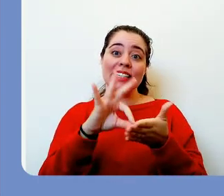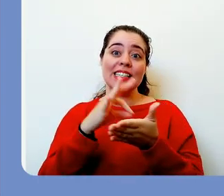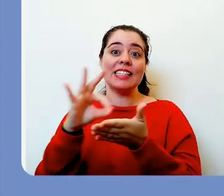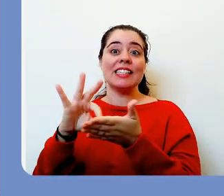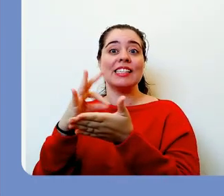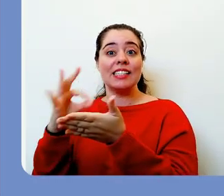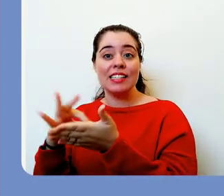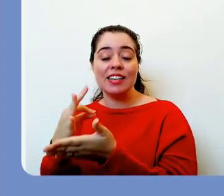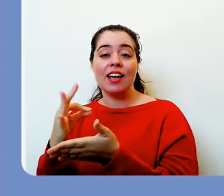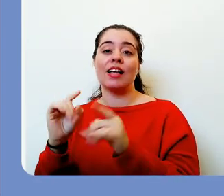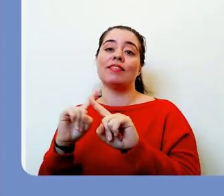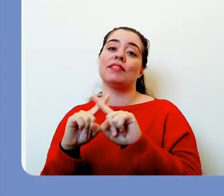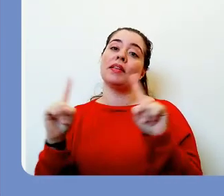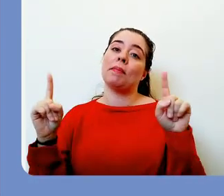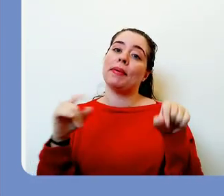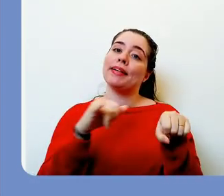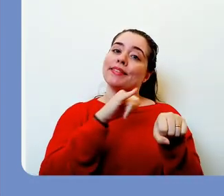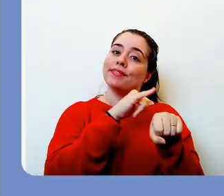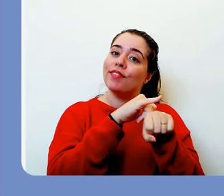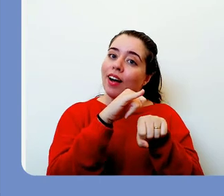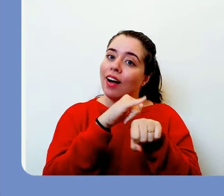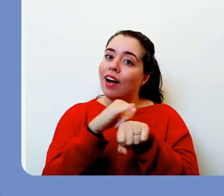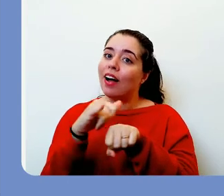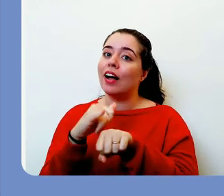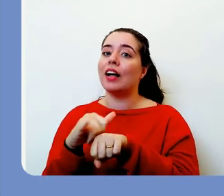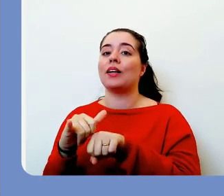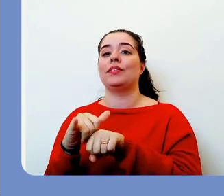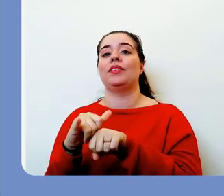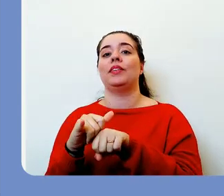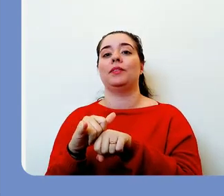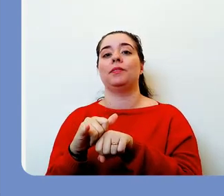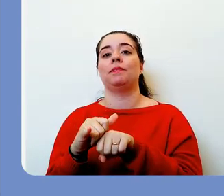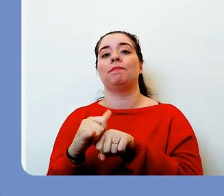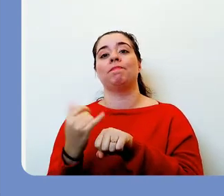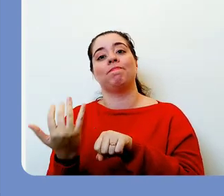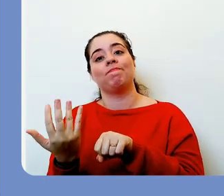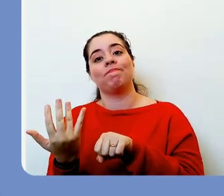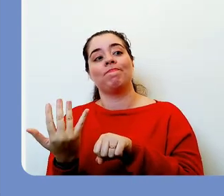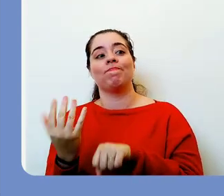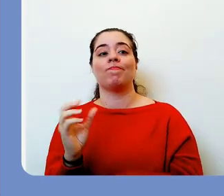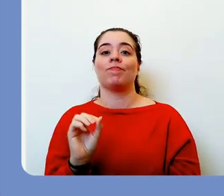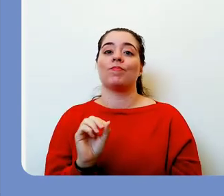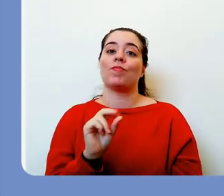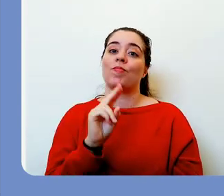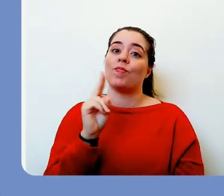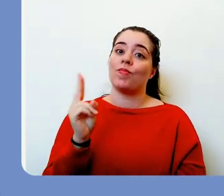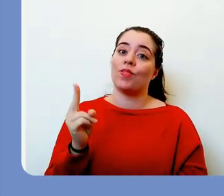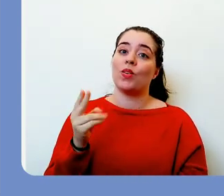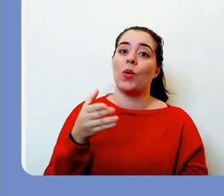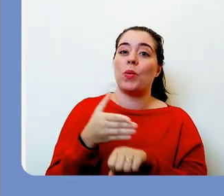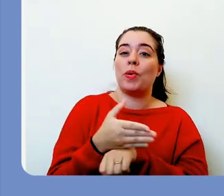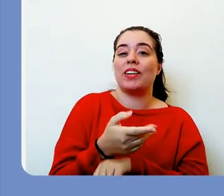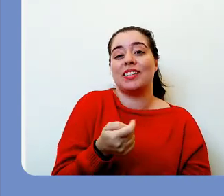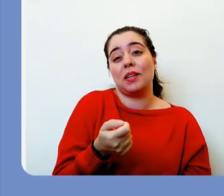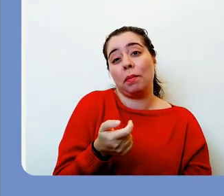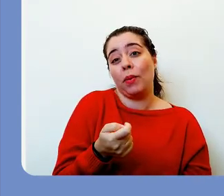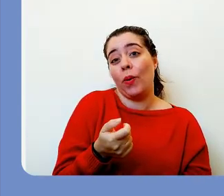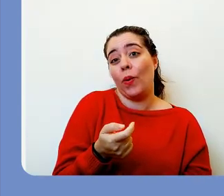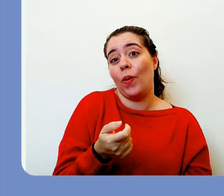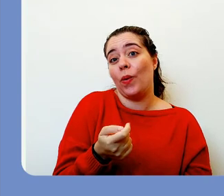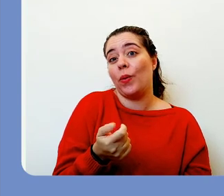importação pelo sistema de inscrição. Aqui aparece Importar Participantes. Então clique no botão Importar